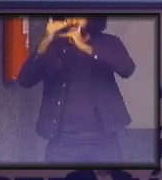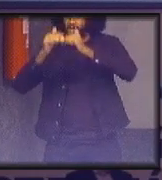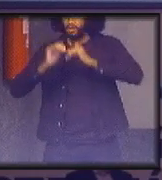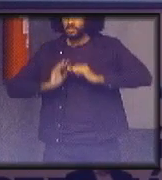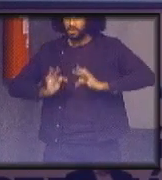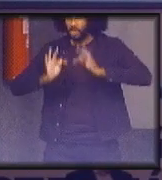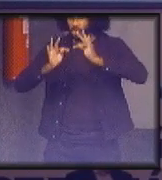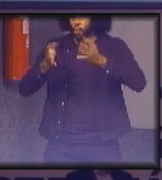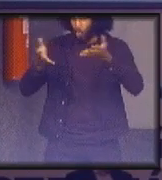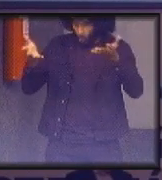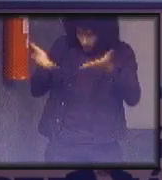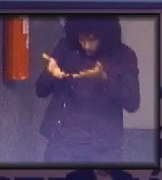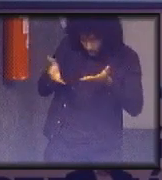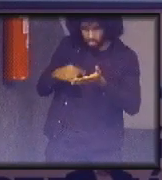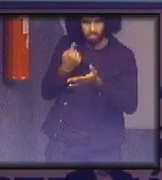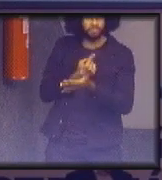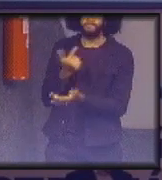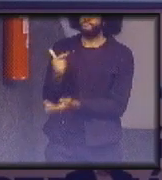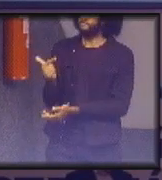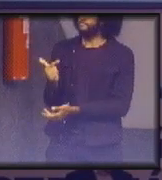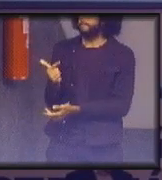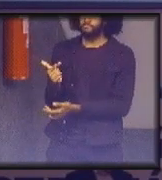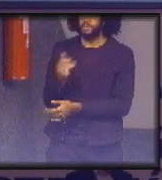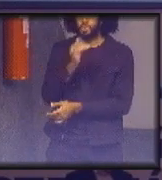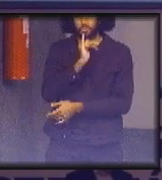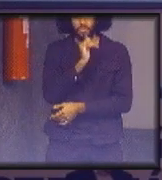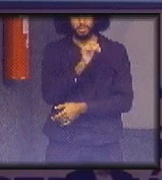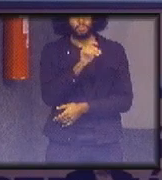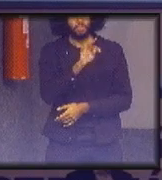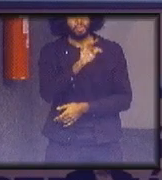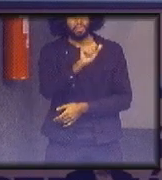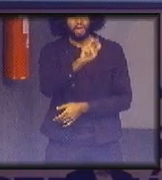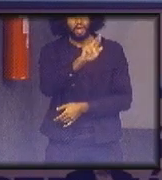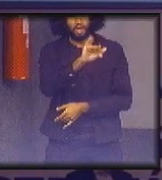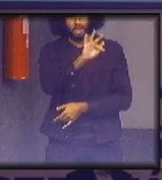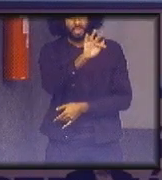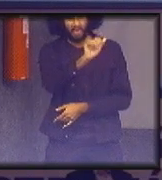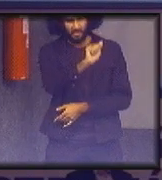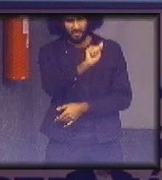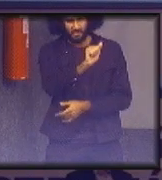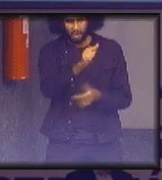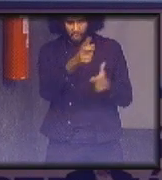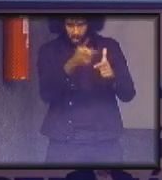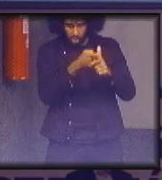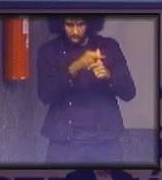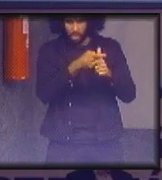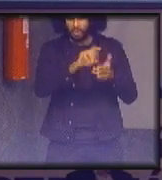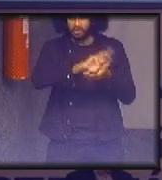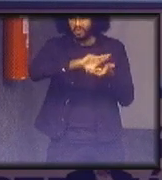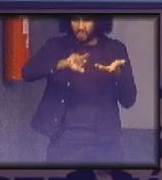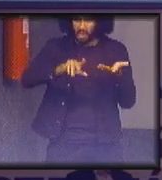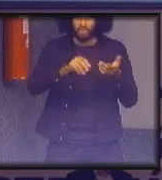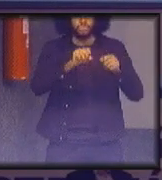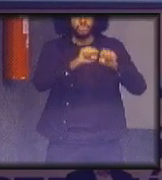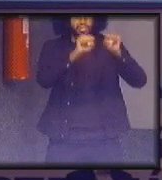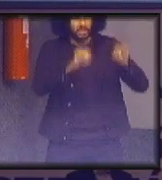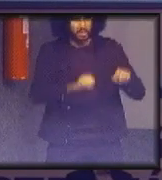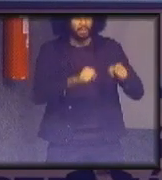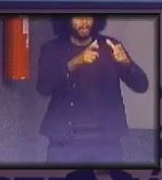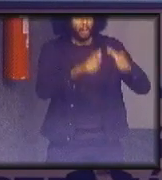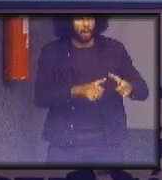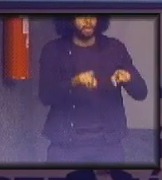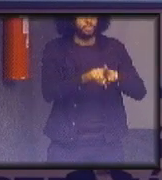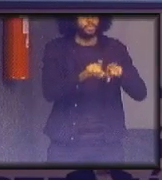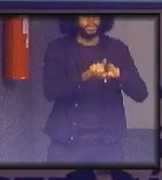não tem hoje como por exemplo tarifas horárias diferenciadas sistemas de amarguração desenhamentos locais geração off